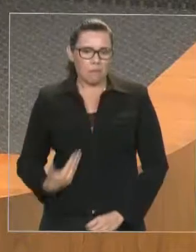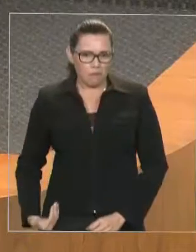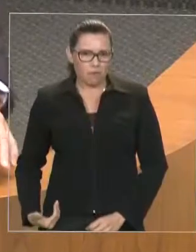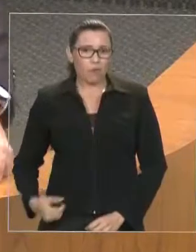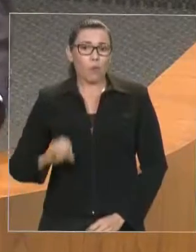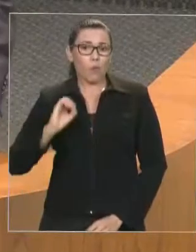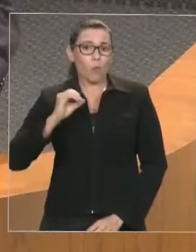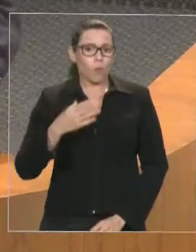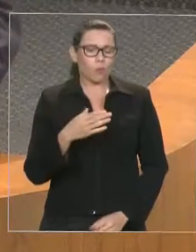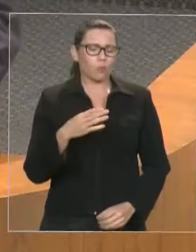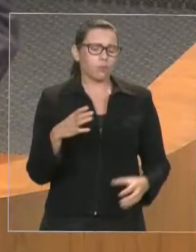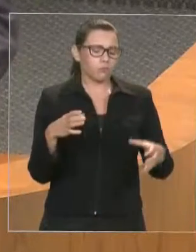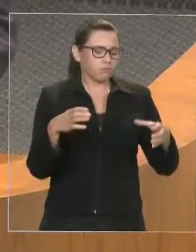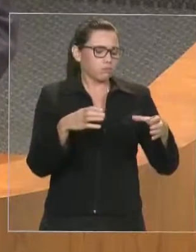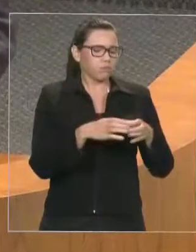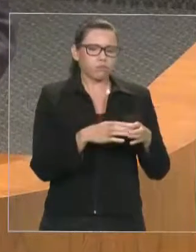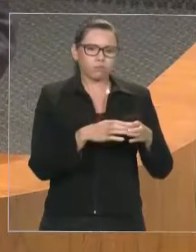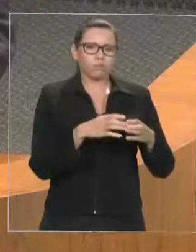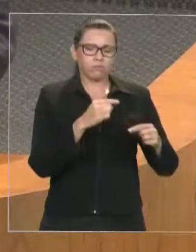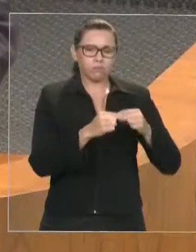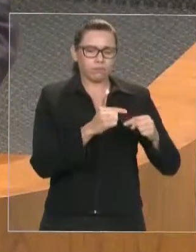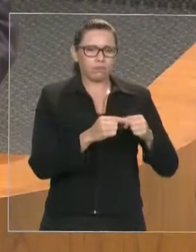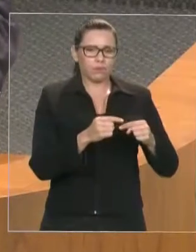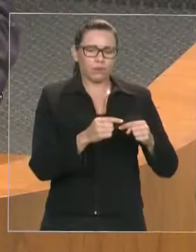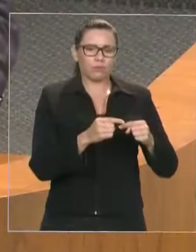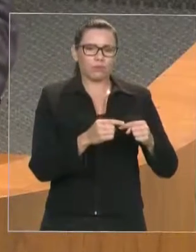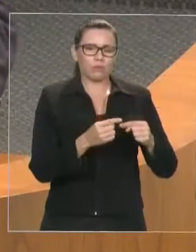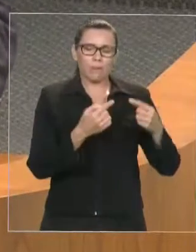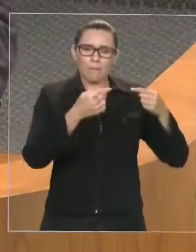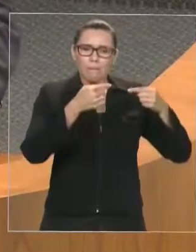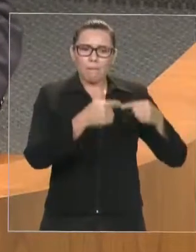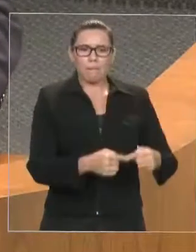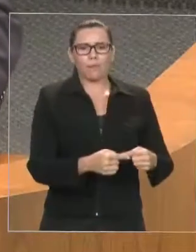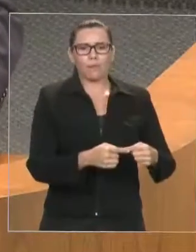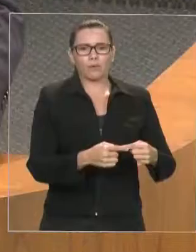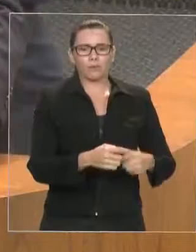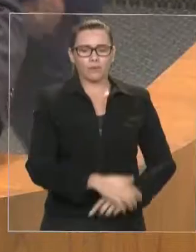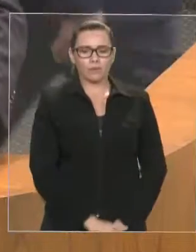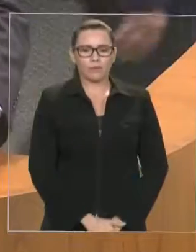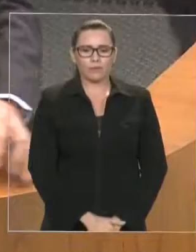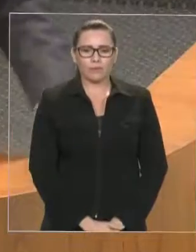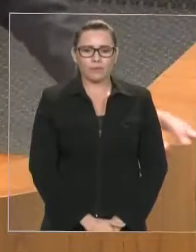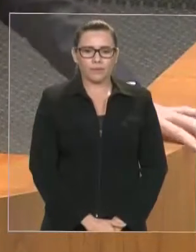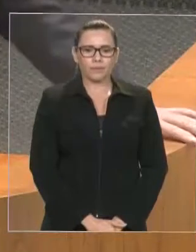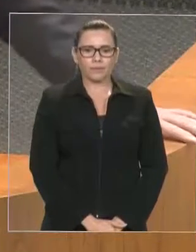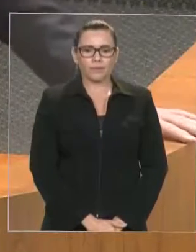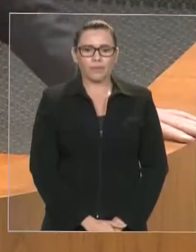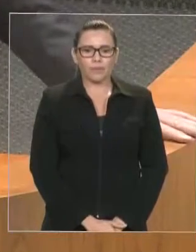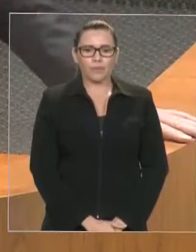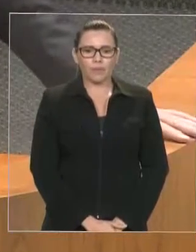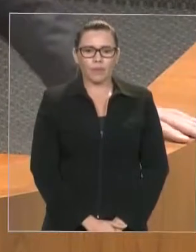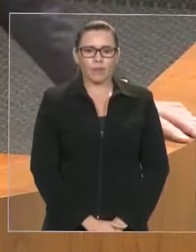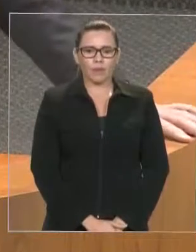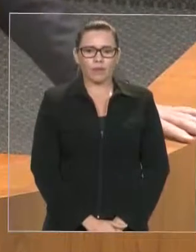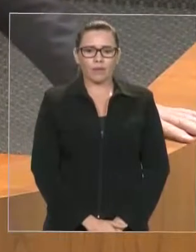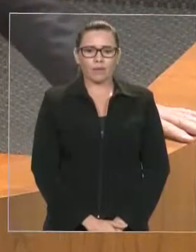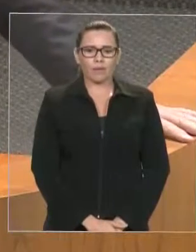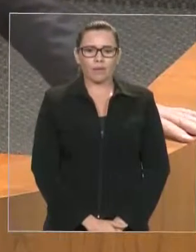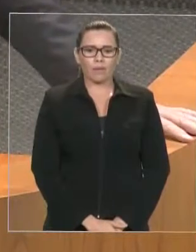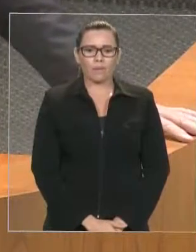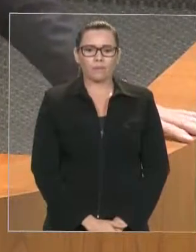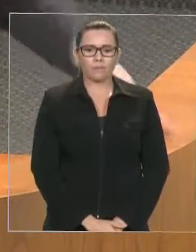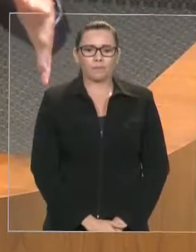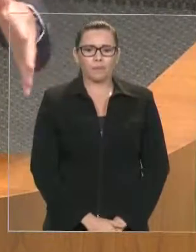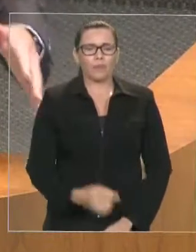A aprovação aqui pode até não ser respeitada, mas ao menos deve ter os